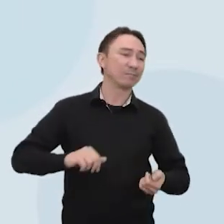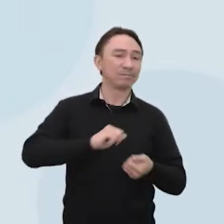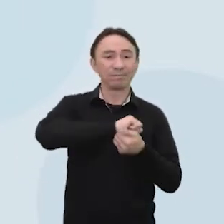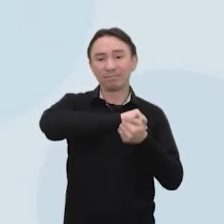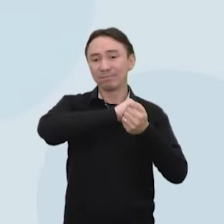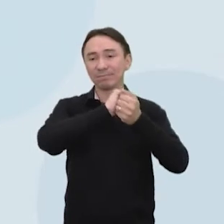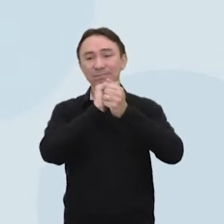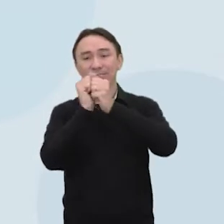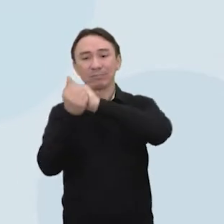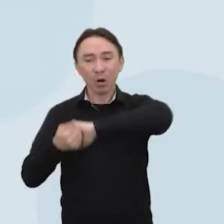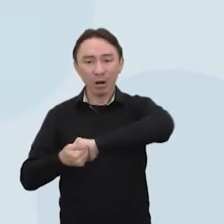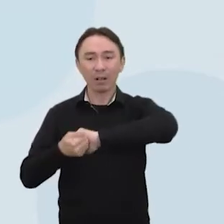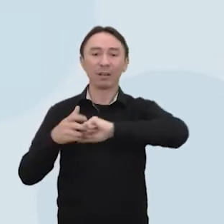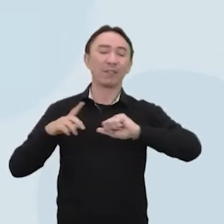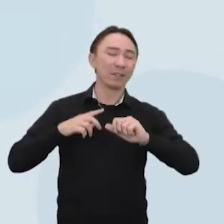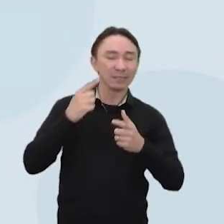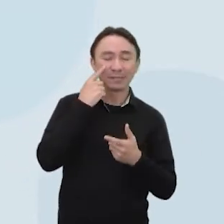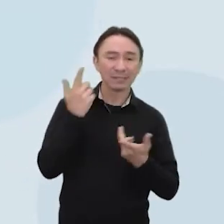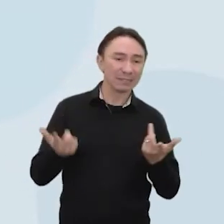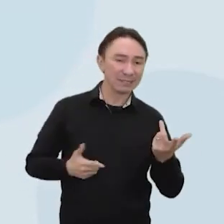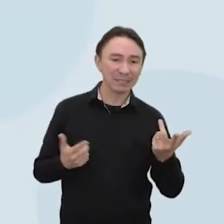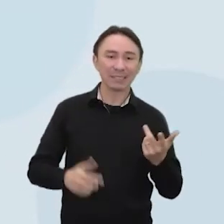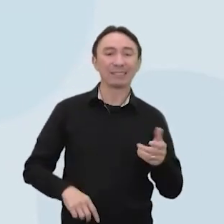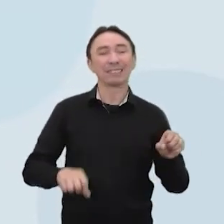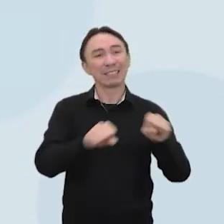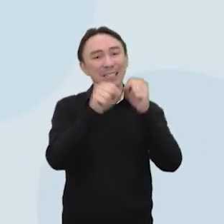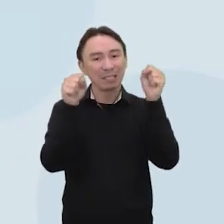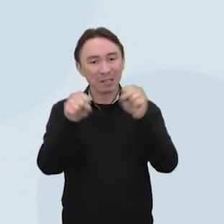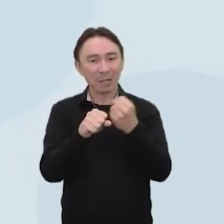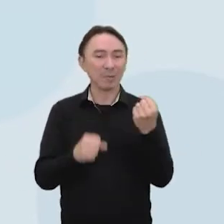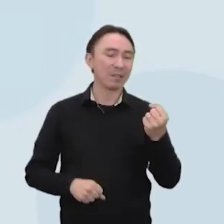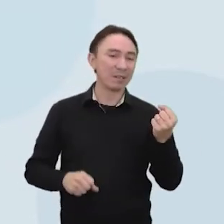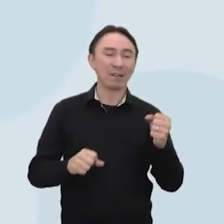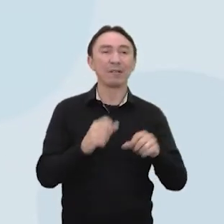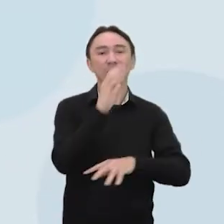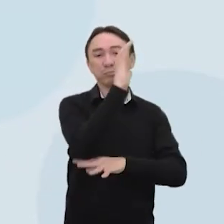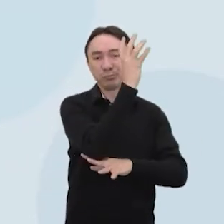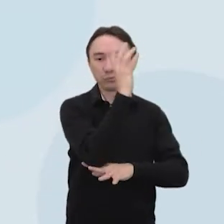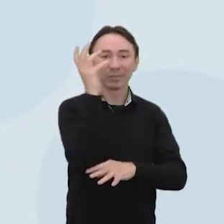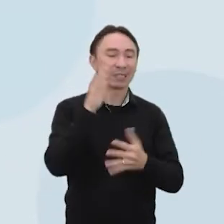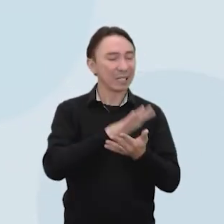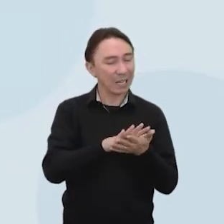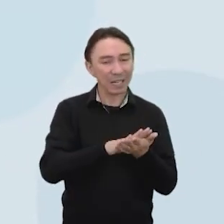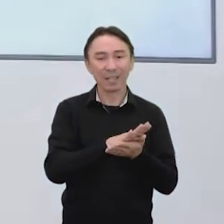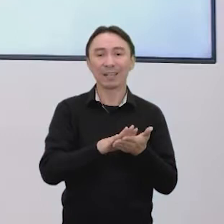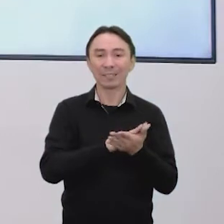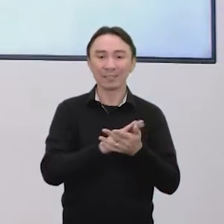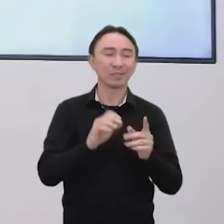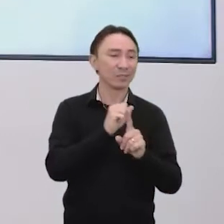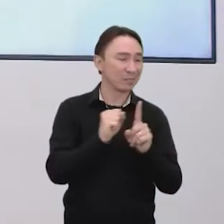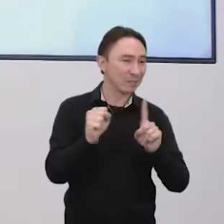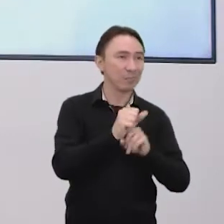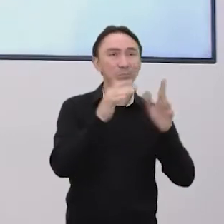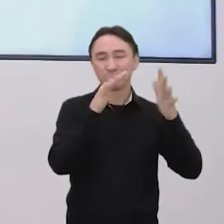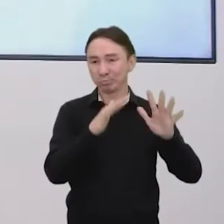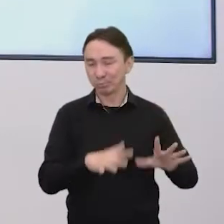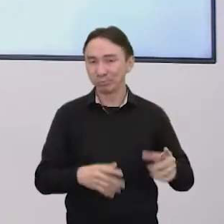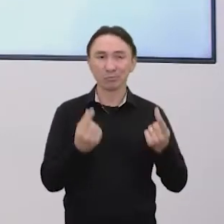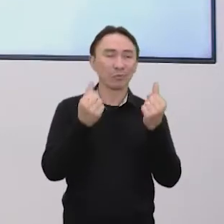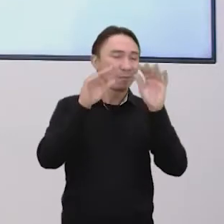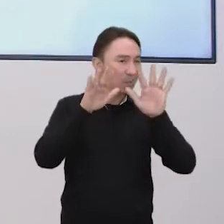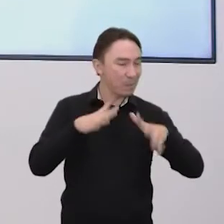social e nem econômico. Vamos pensar, então, como utilizar a energia para transformar em eletricidade a energia